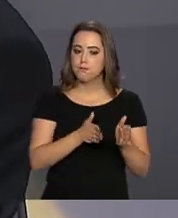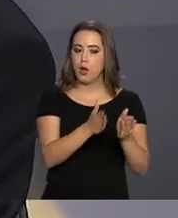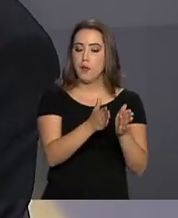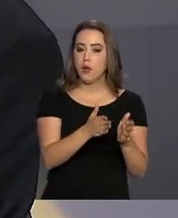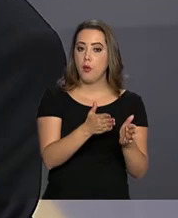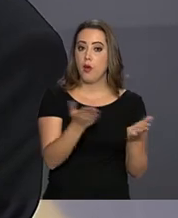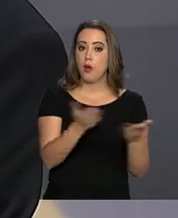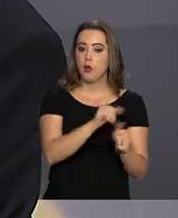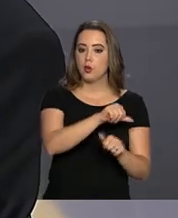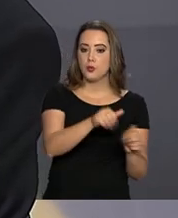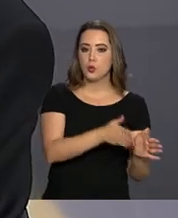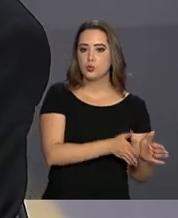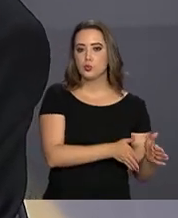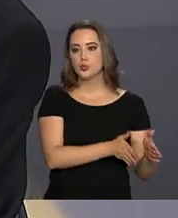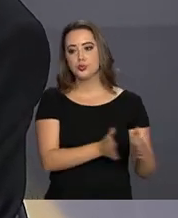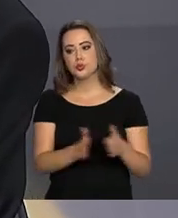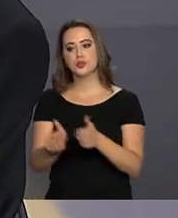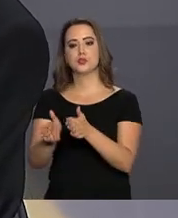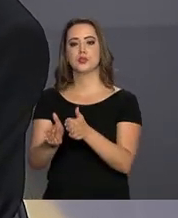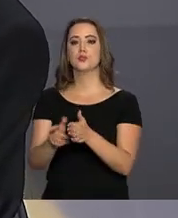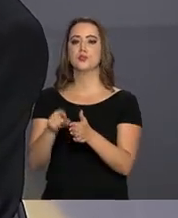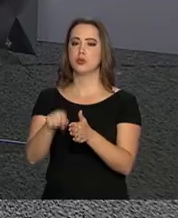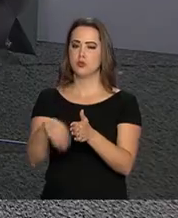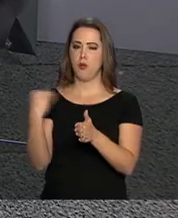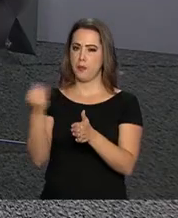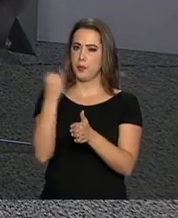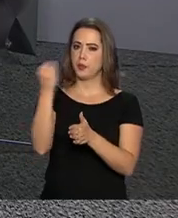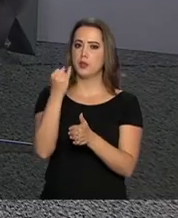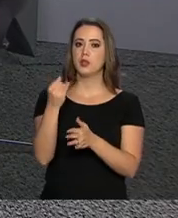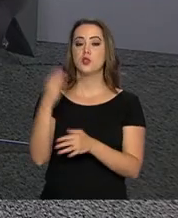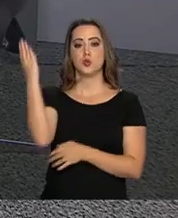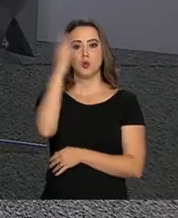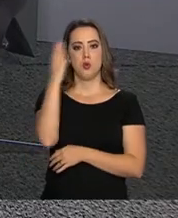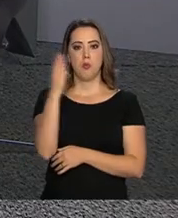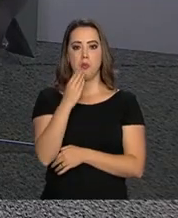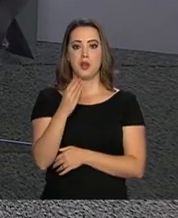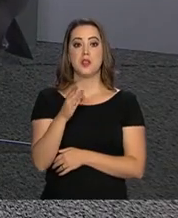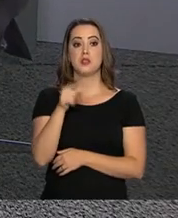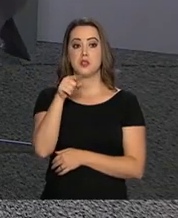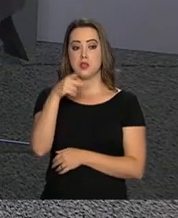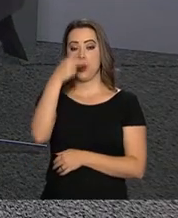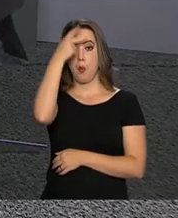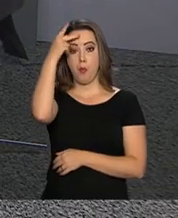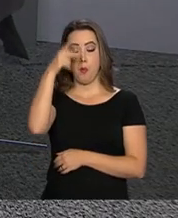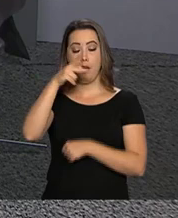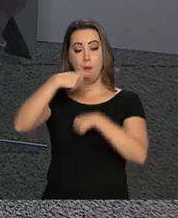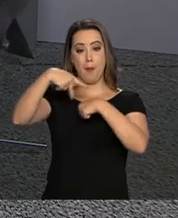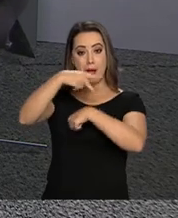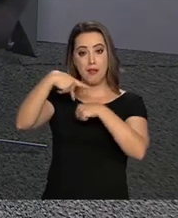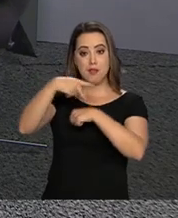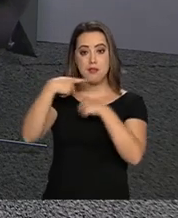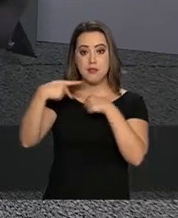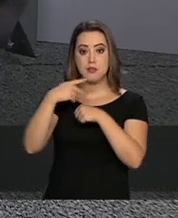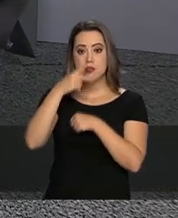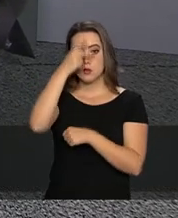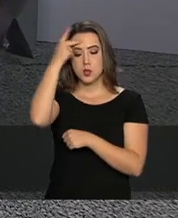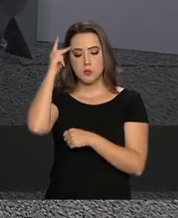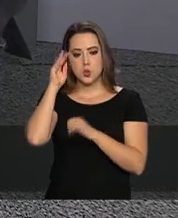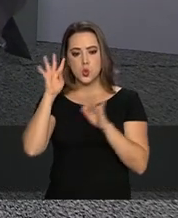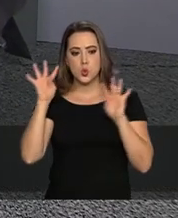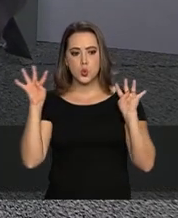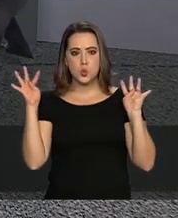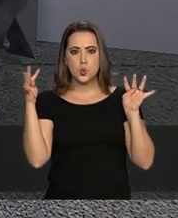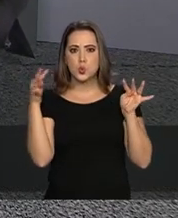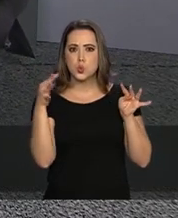Então, é muito importante. E o Brasil está chamando muito a atenção. Então, é uma economia importante, está entre